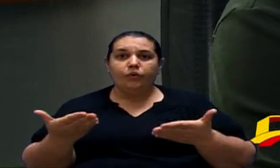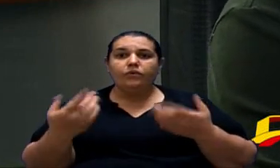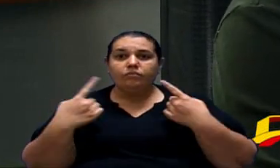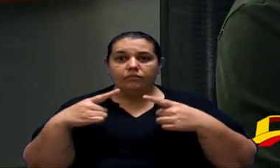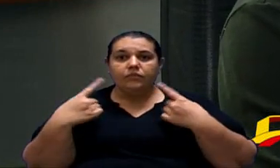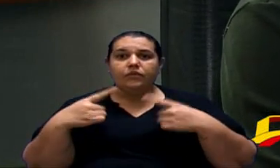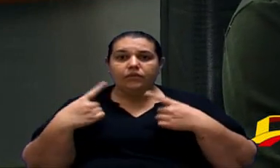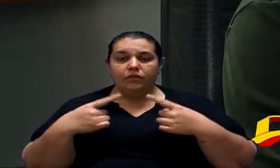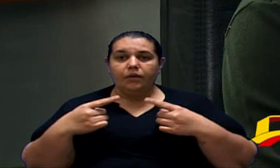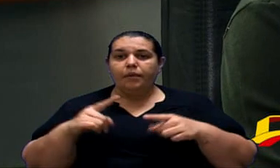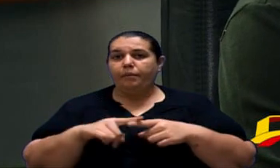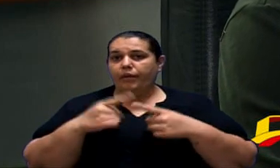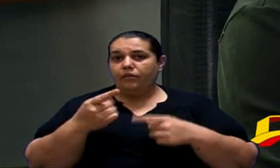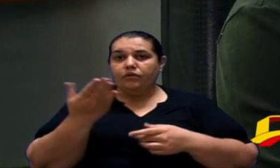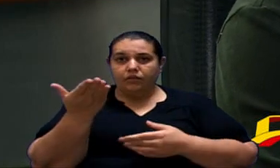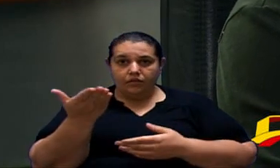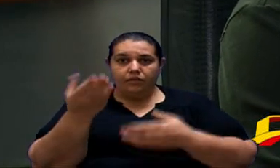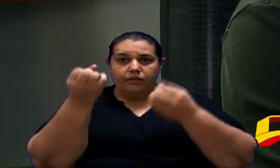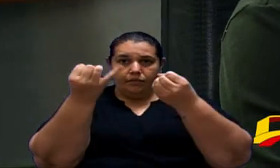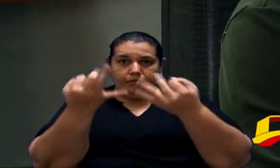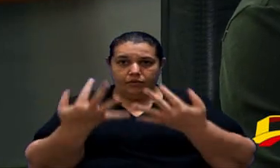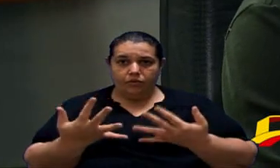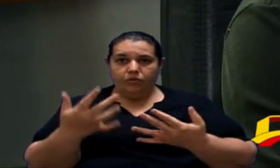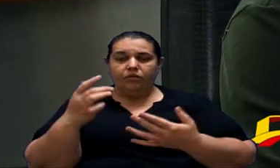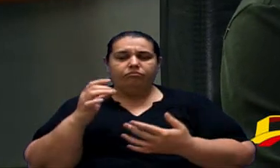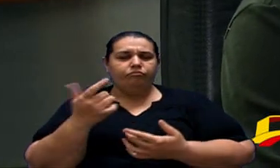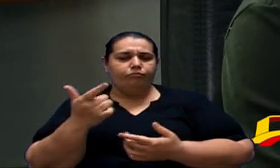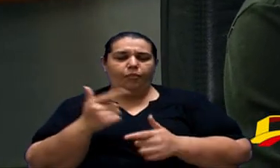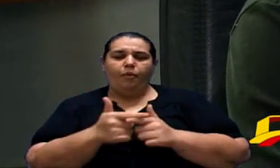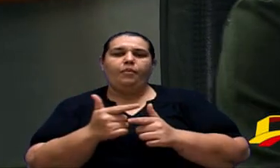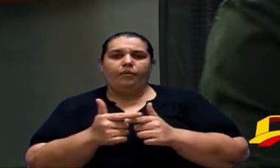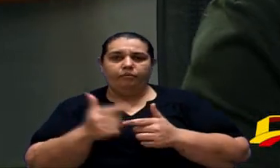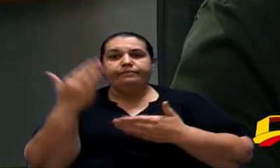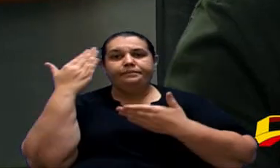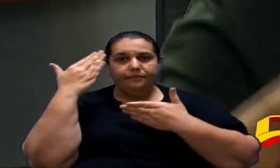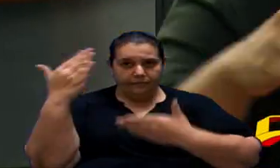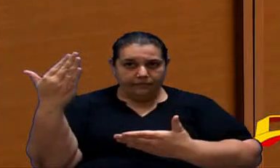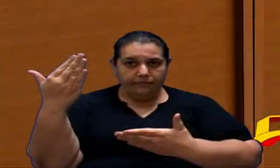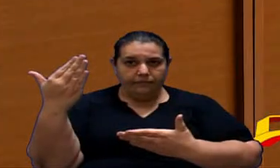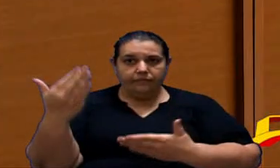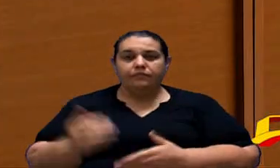como o companheiro falou sem problemas é só isso mesmo agradeço